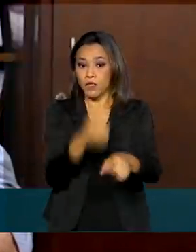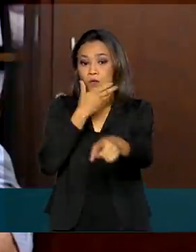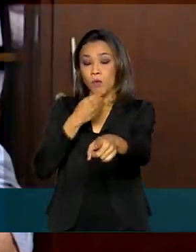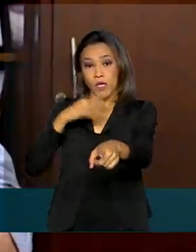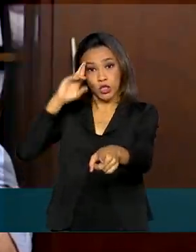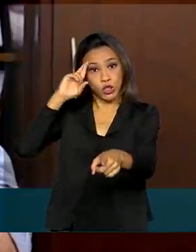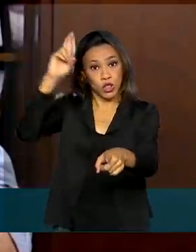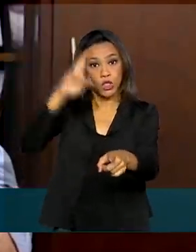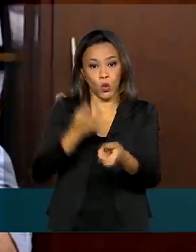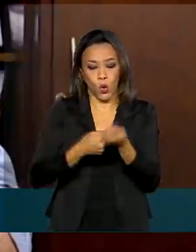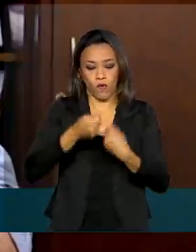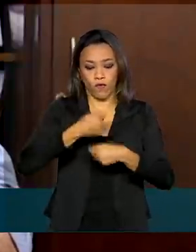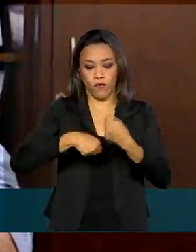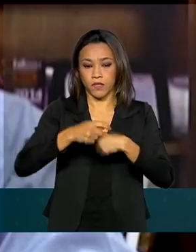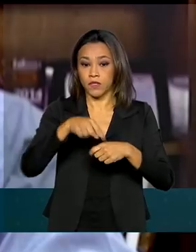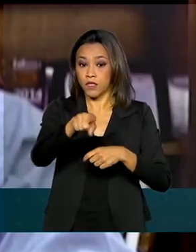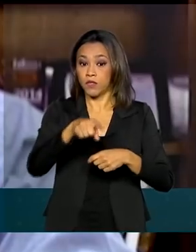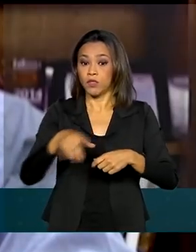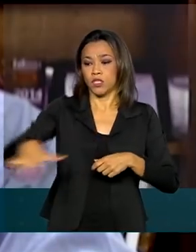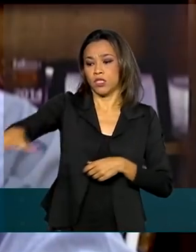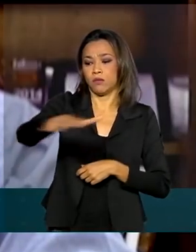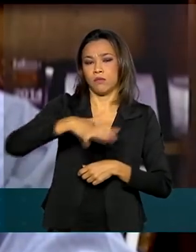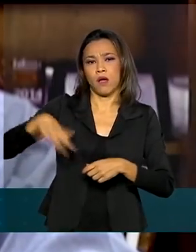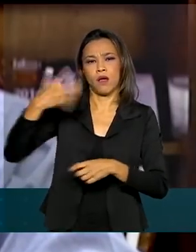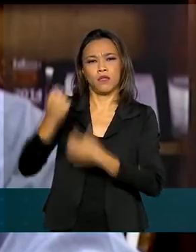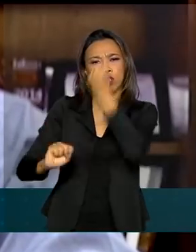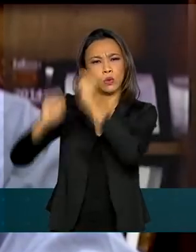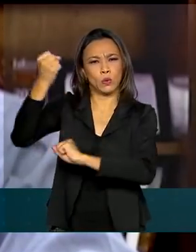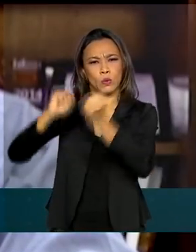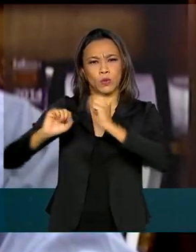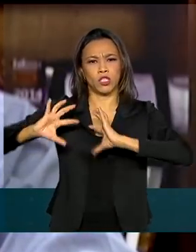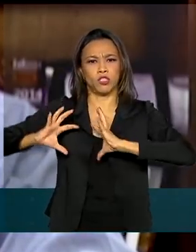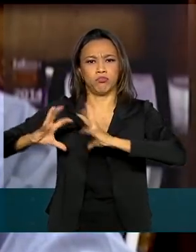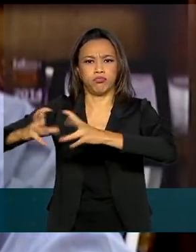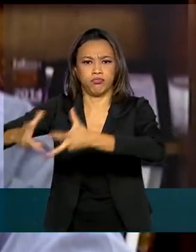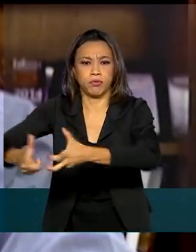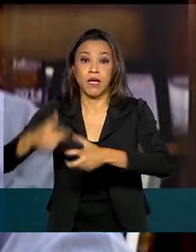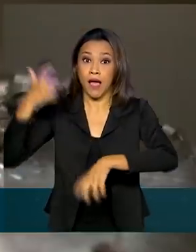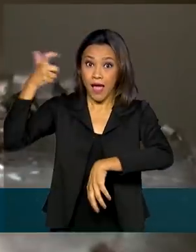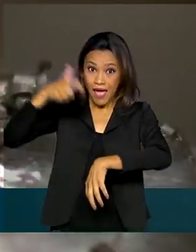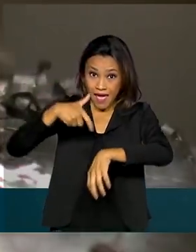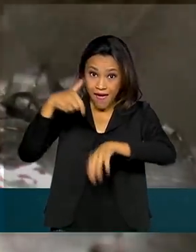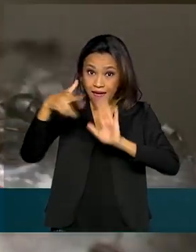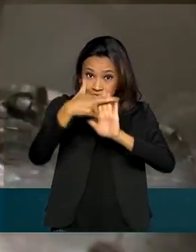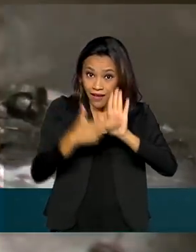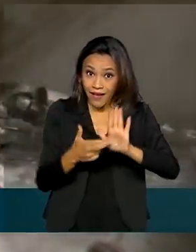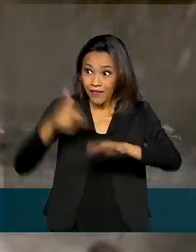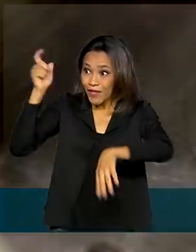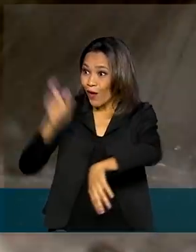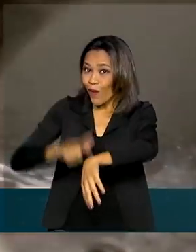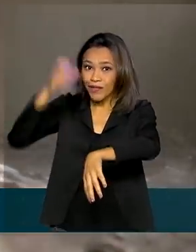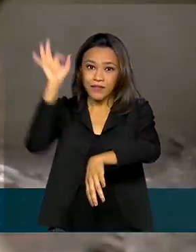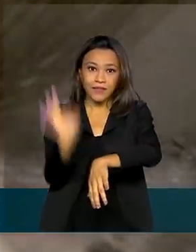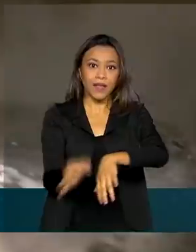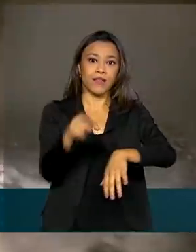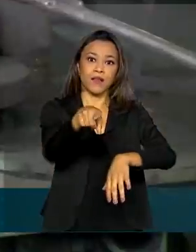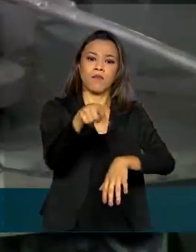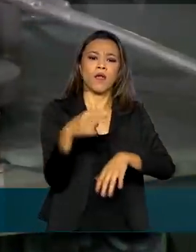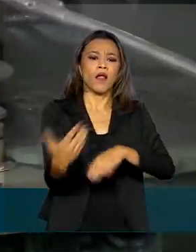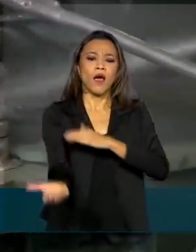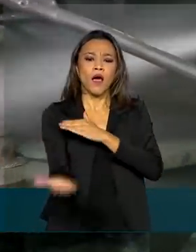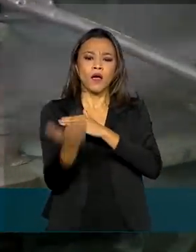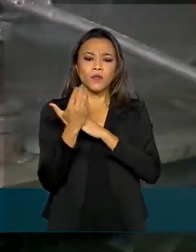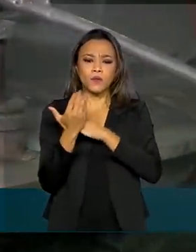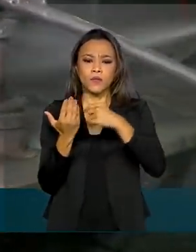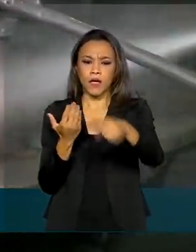uma fabricante de máquinas agrícolas. Segundo ele, a medida veio na hora certa, para fazer frente ao aumento do